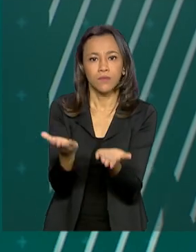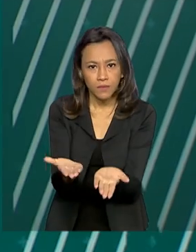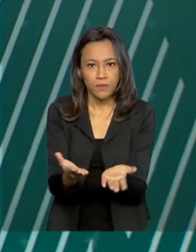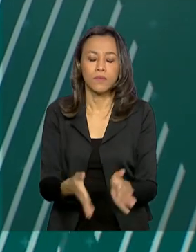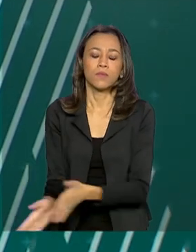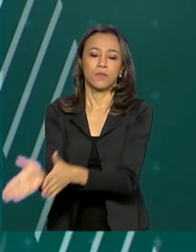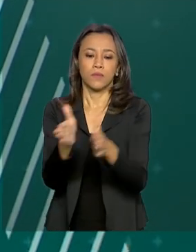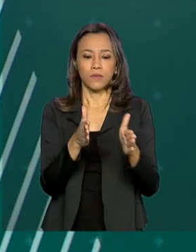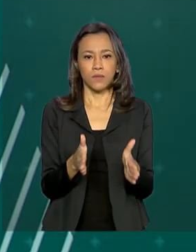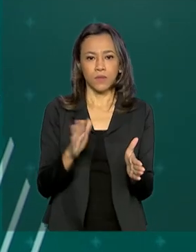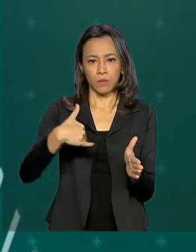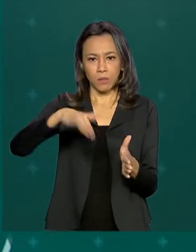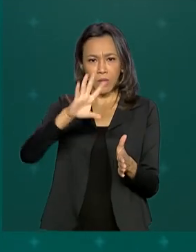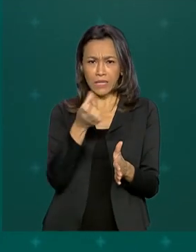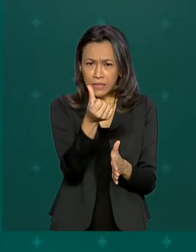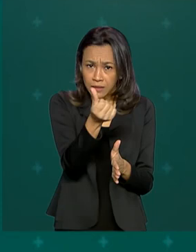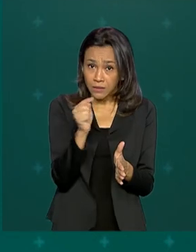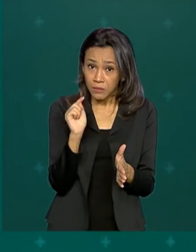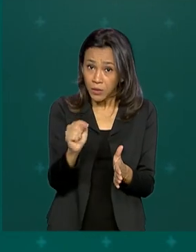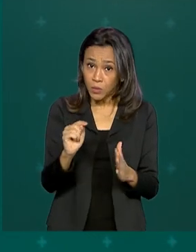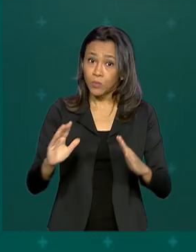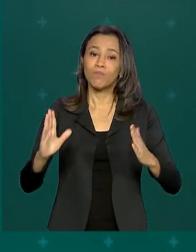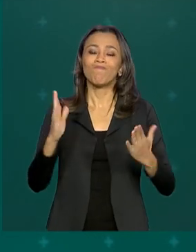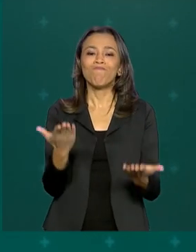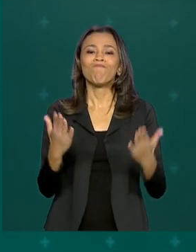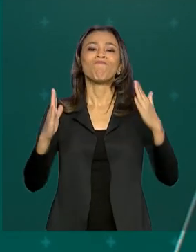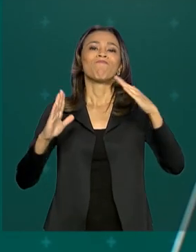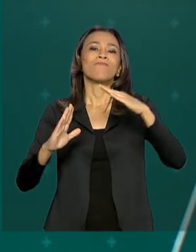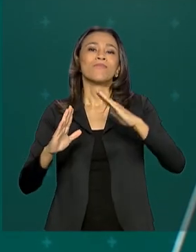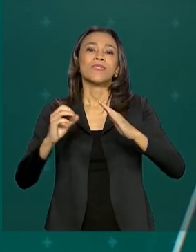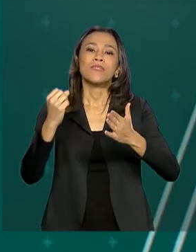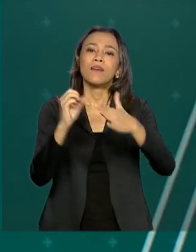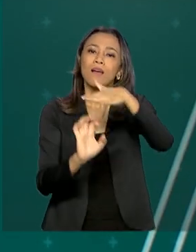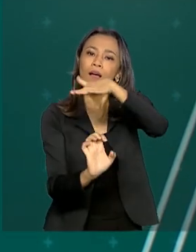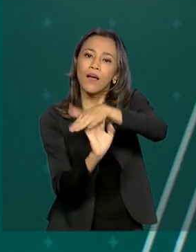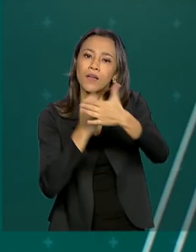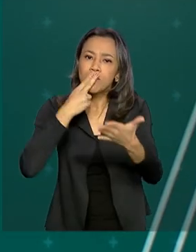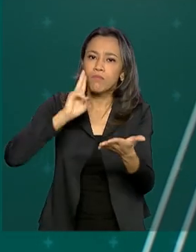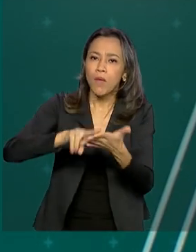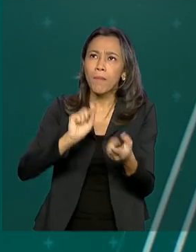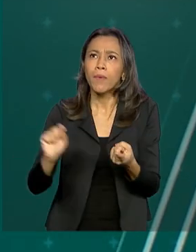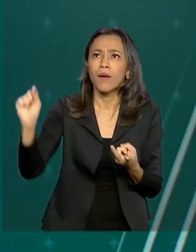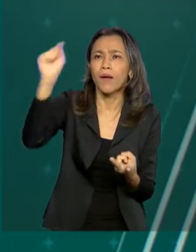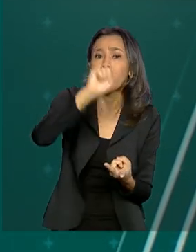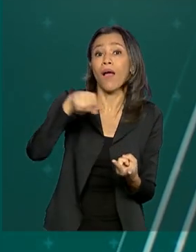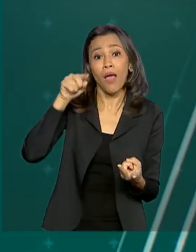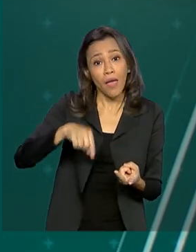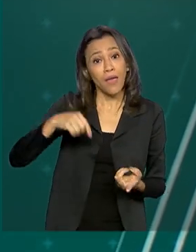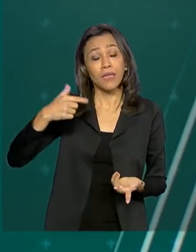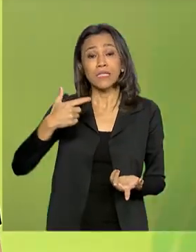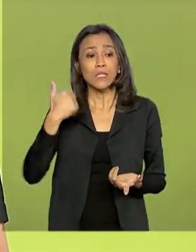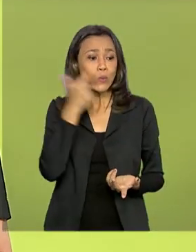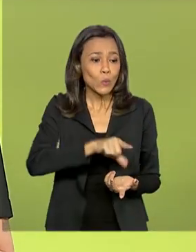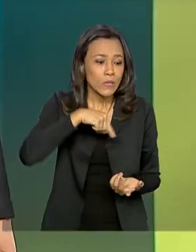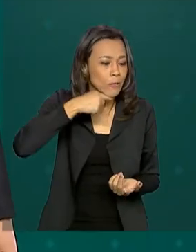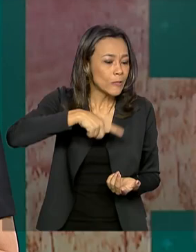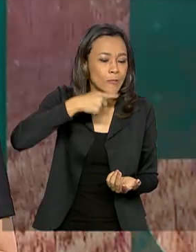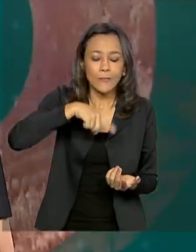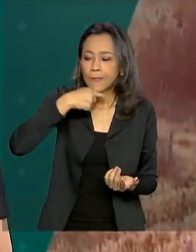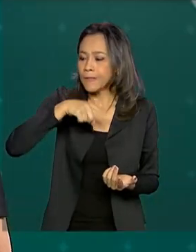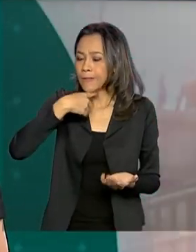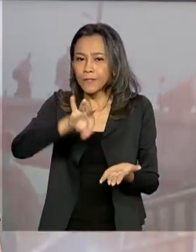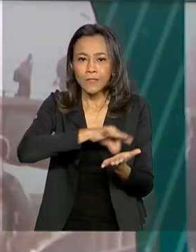Com mais de 6 mil agências em todo o país, os Correios são a nova opção para quem não conseguiu se cadastrar para receber o auxílio